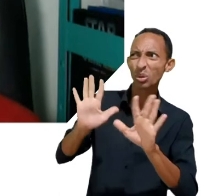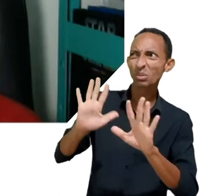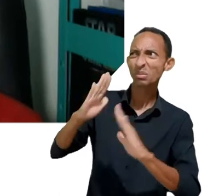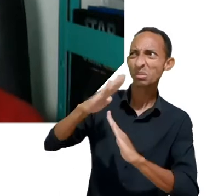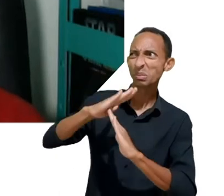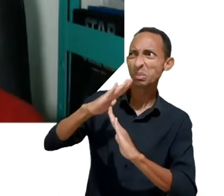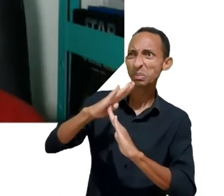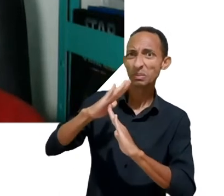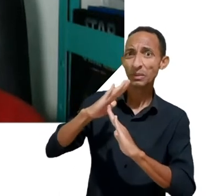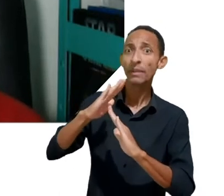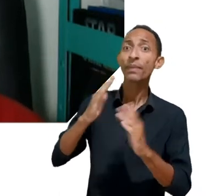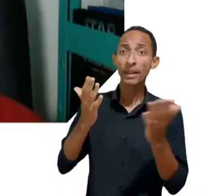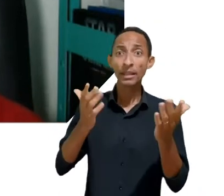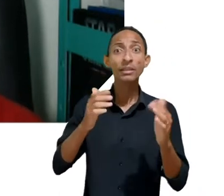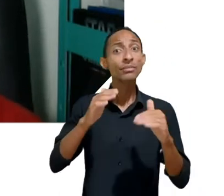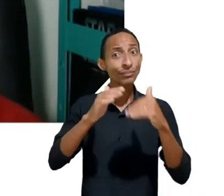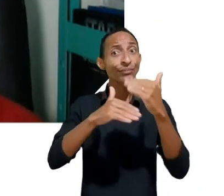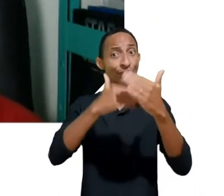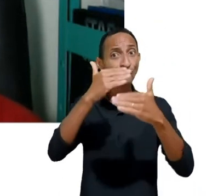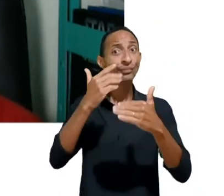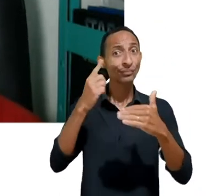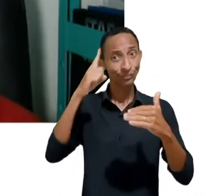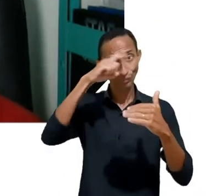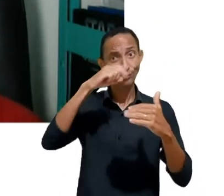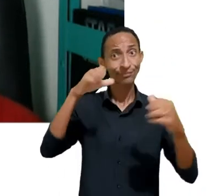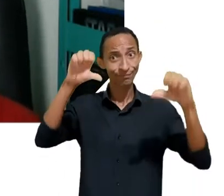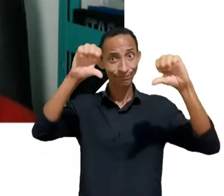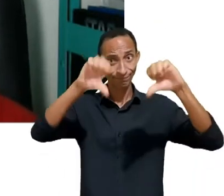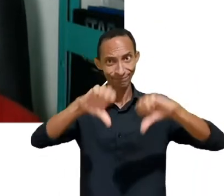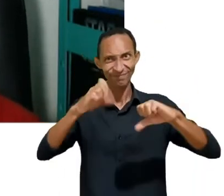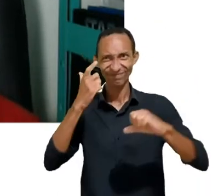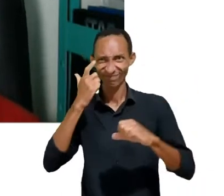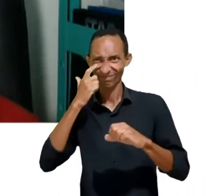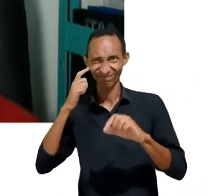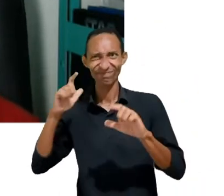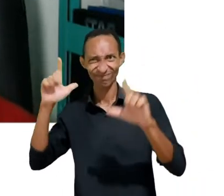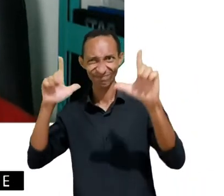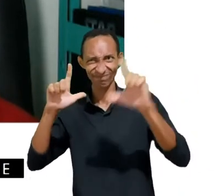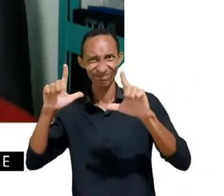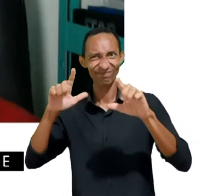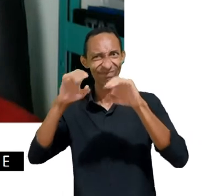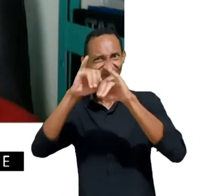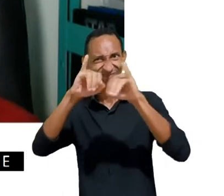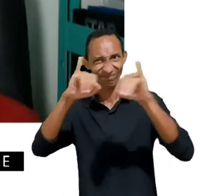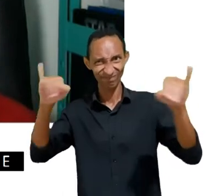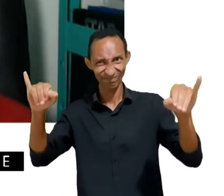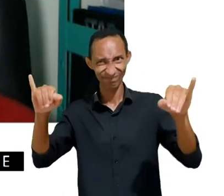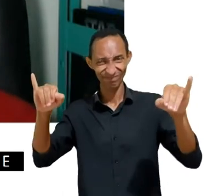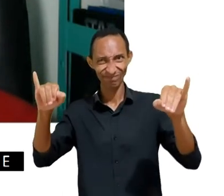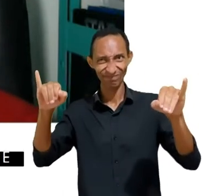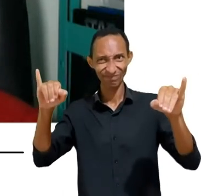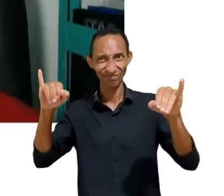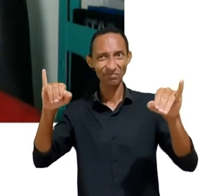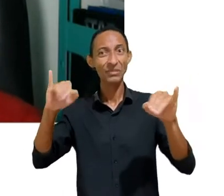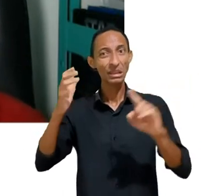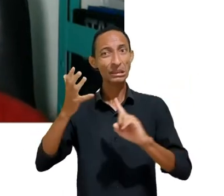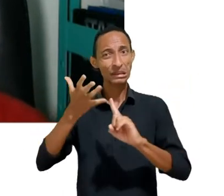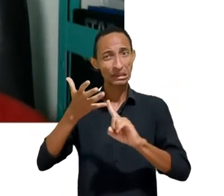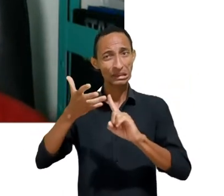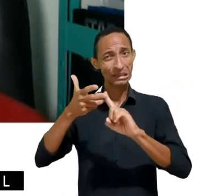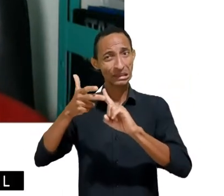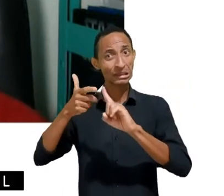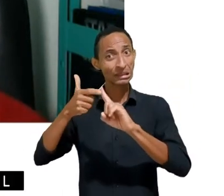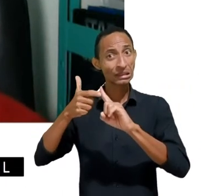sabe que as mídias sociais, de maneira geral, têm empregado técnicas para modular o